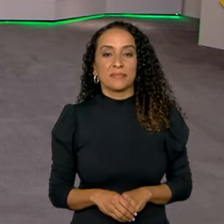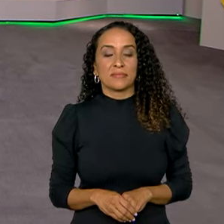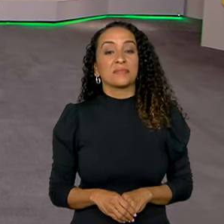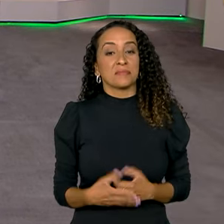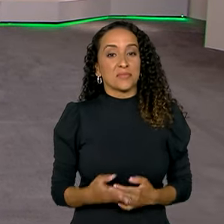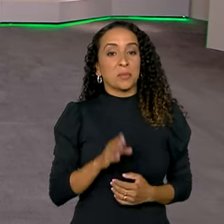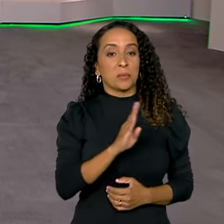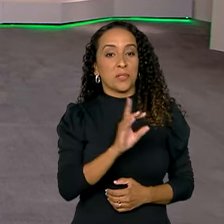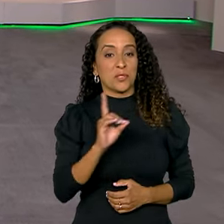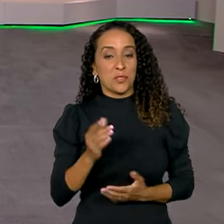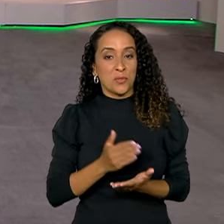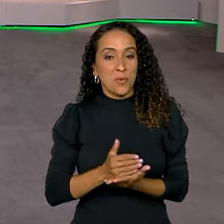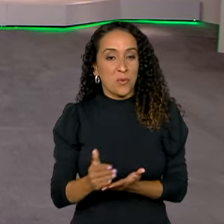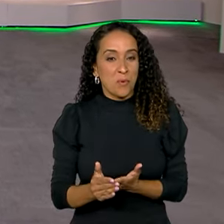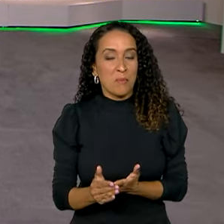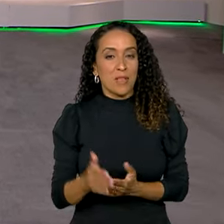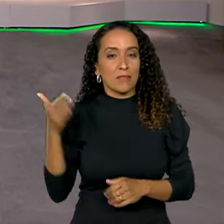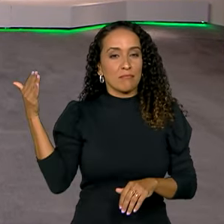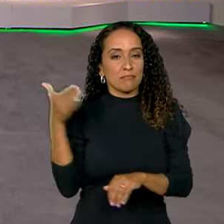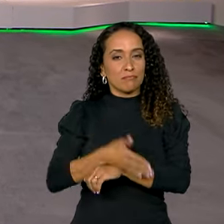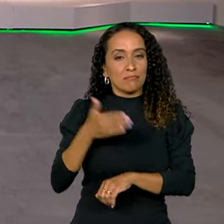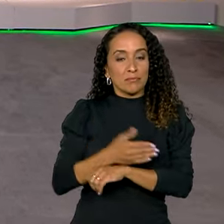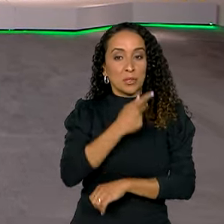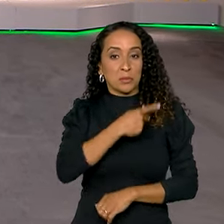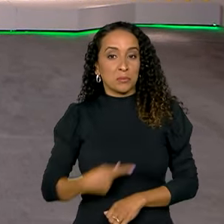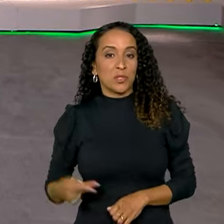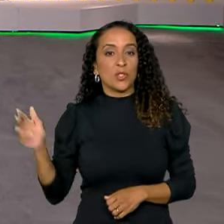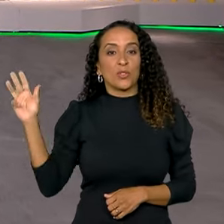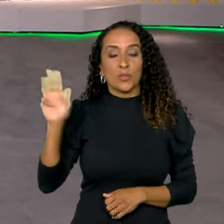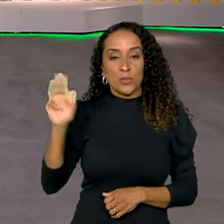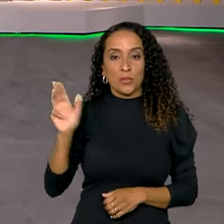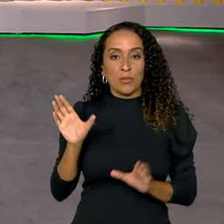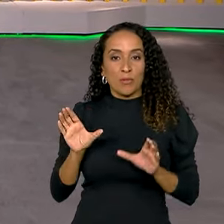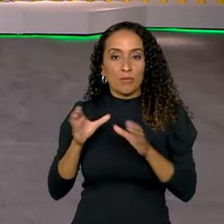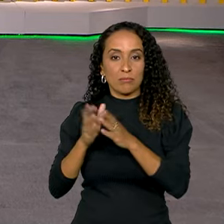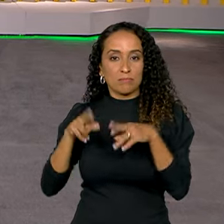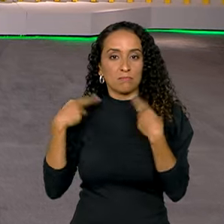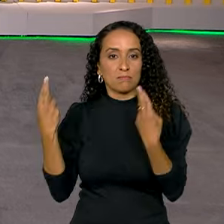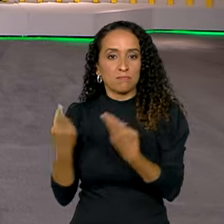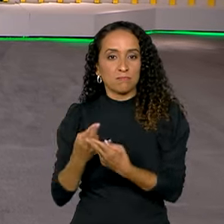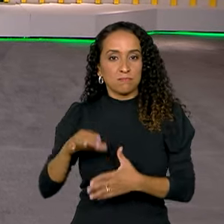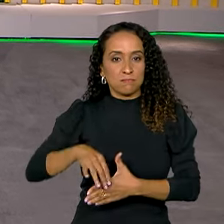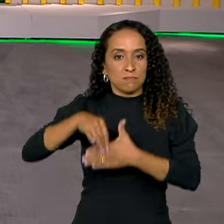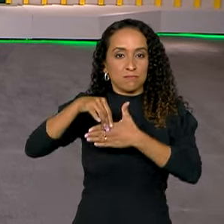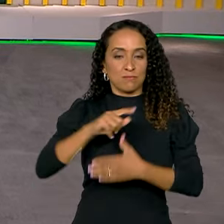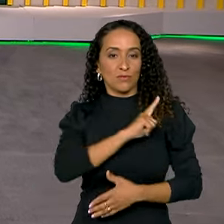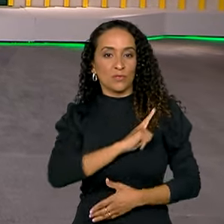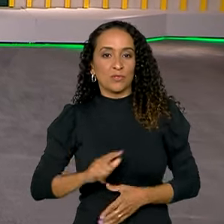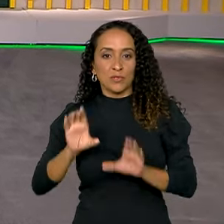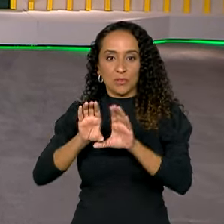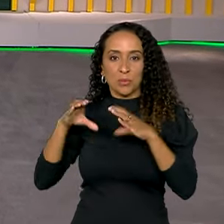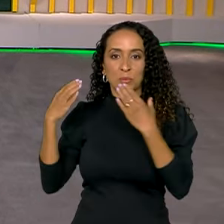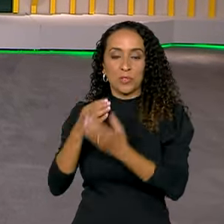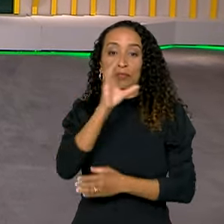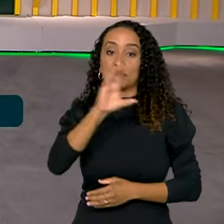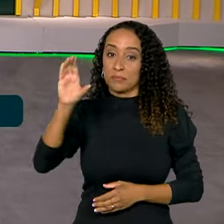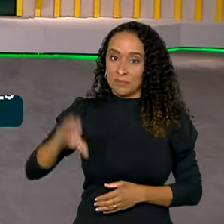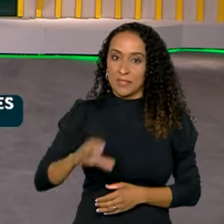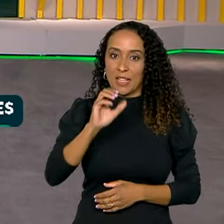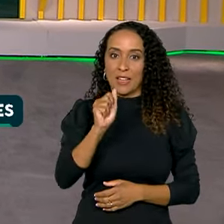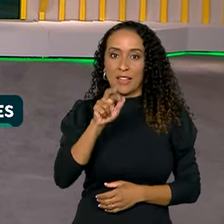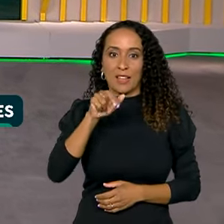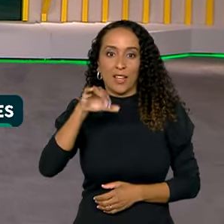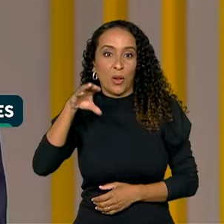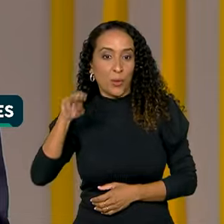E o Brasil em Dia começa com a participação do presidente Lula na cúpula de chefes de governo da comunidade do Caribe, a